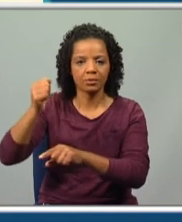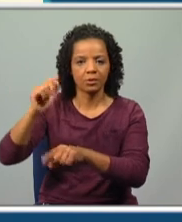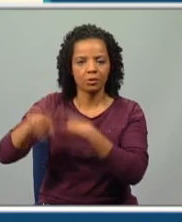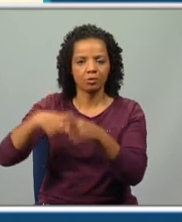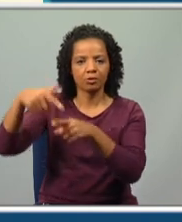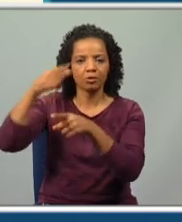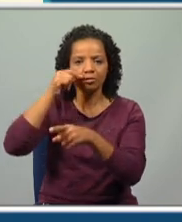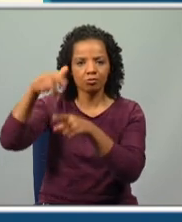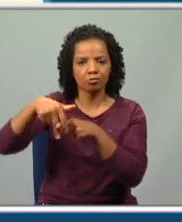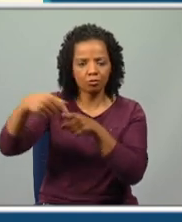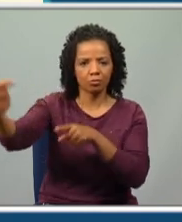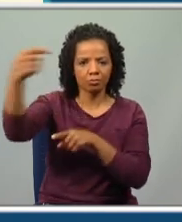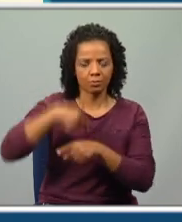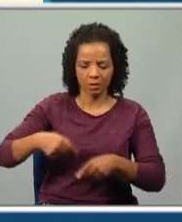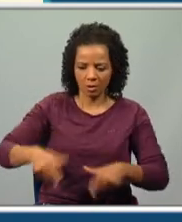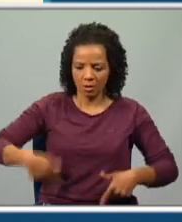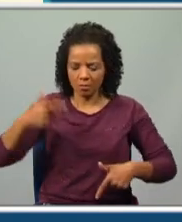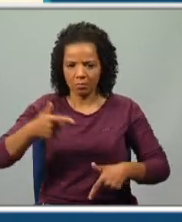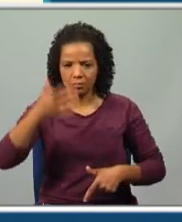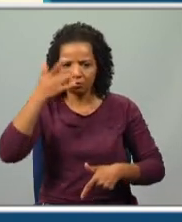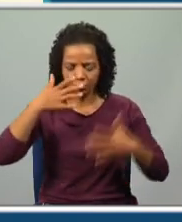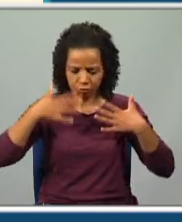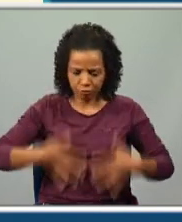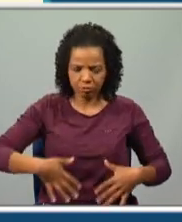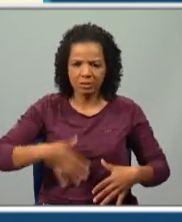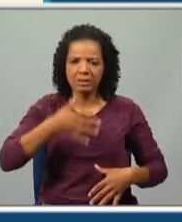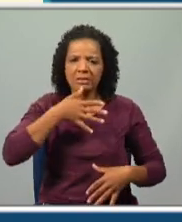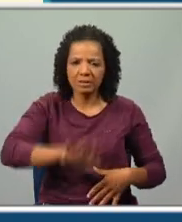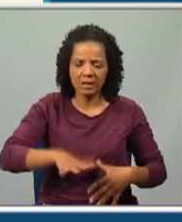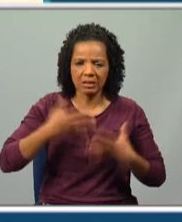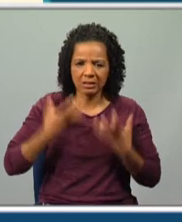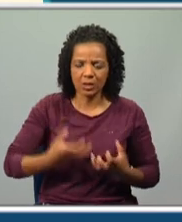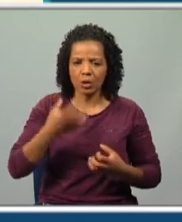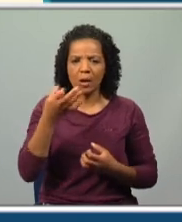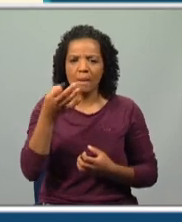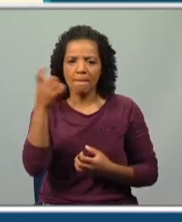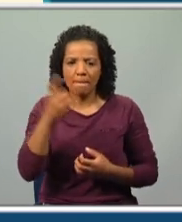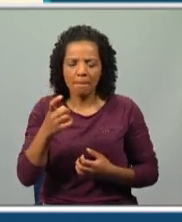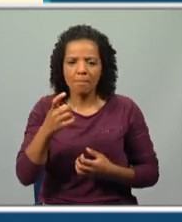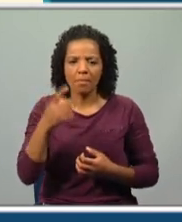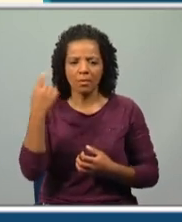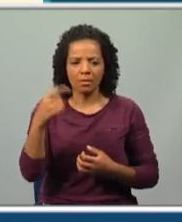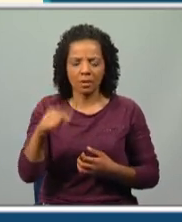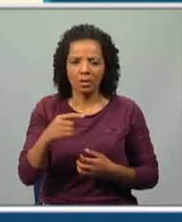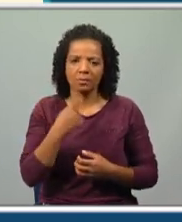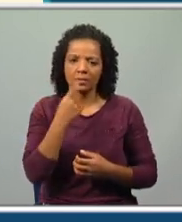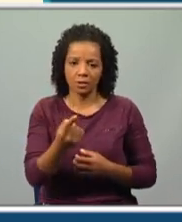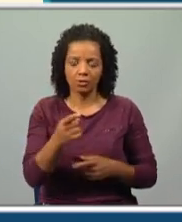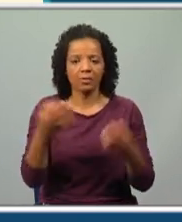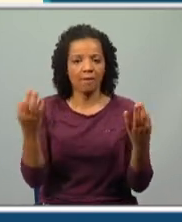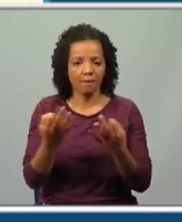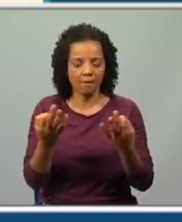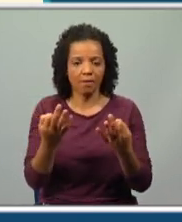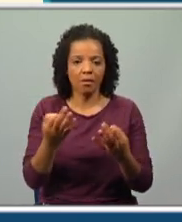apareceu, com as armas rotas, negro do sangue seco e do pó dos caminhos, trazendo-a à amarga nova de uma batalha perdida